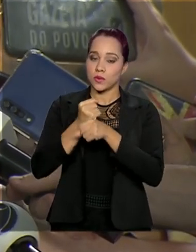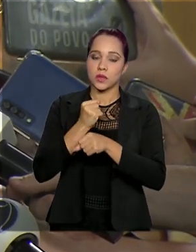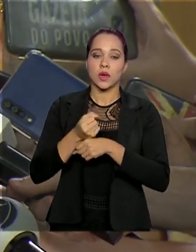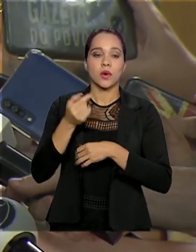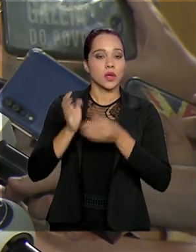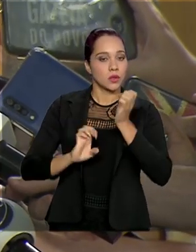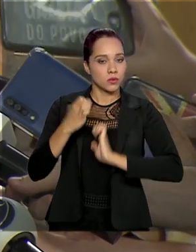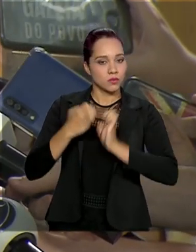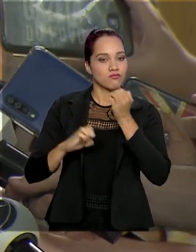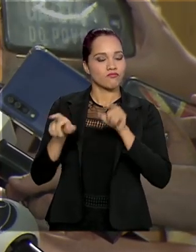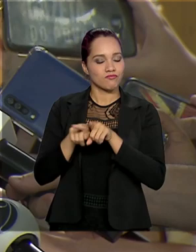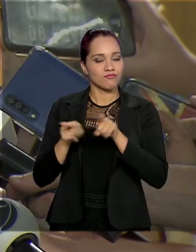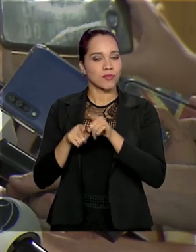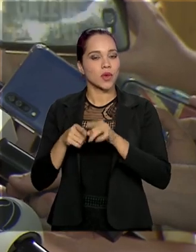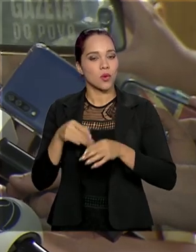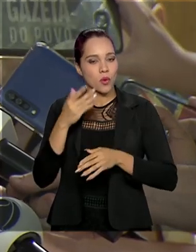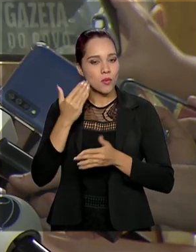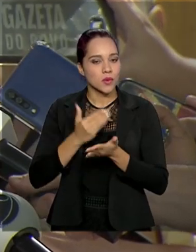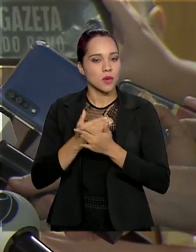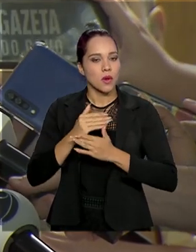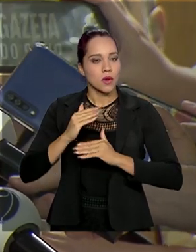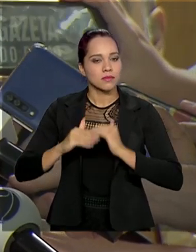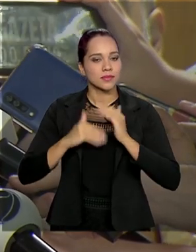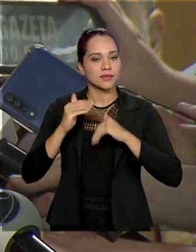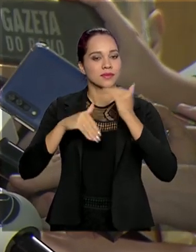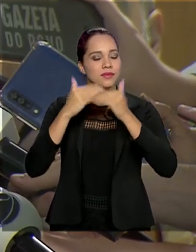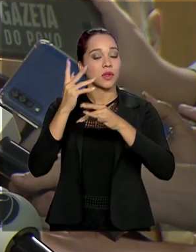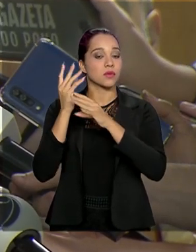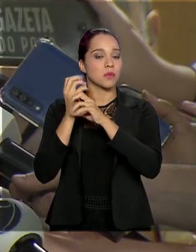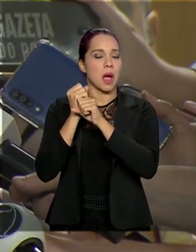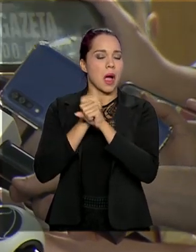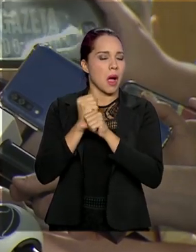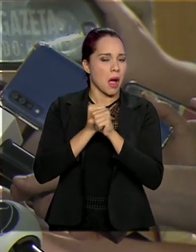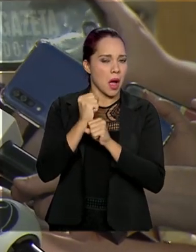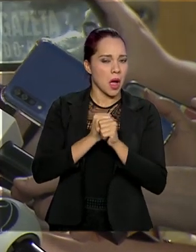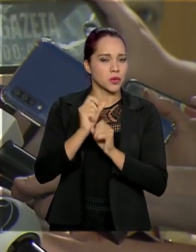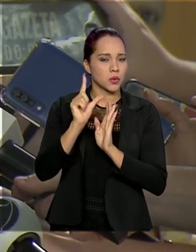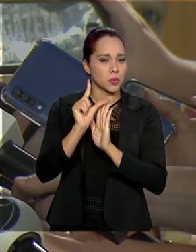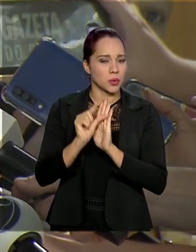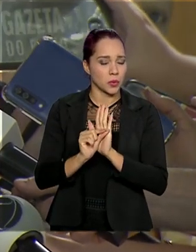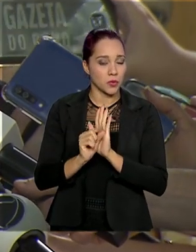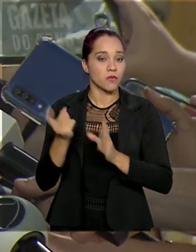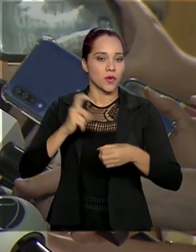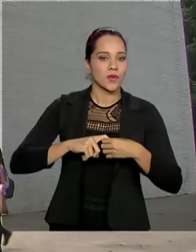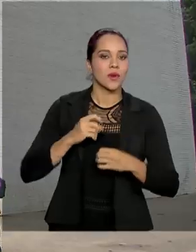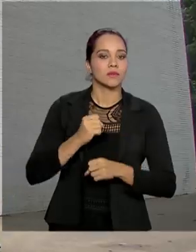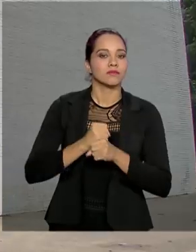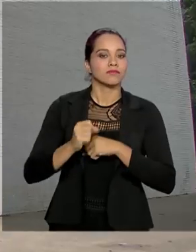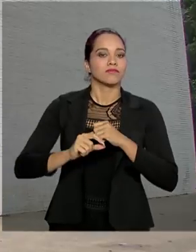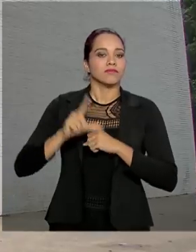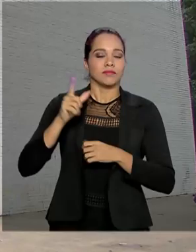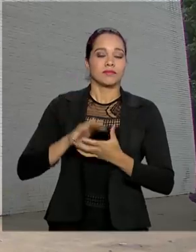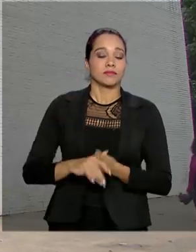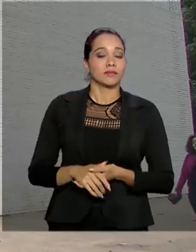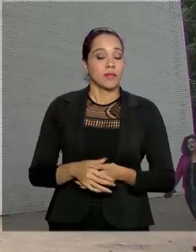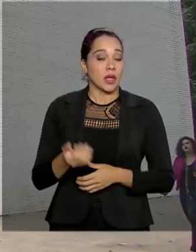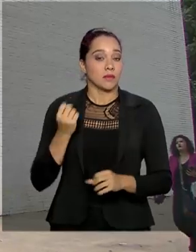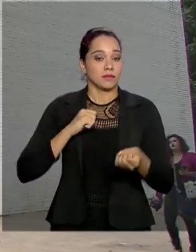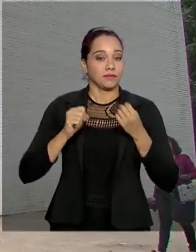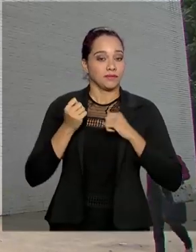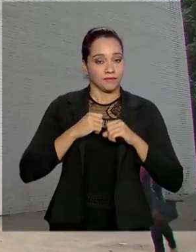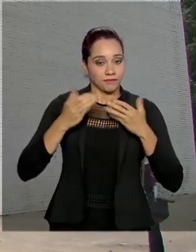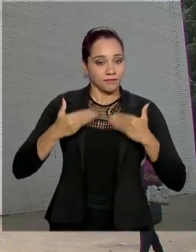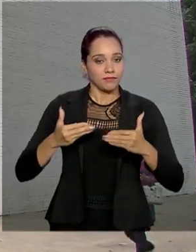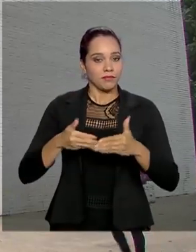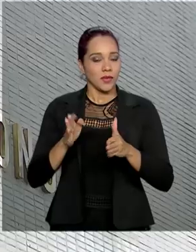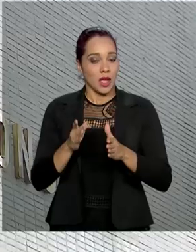indústria também, que retomaram um crescimento depois de muitos anos de diminuição no número de empregos. E a expectativa do Ministério é